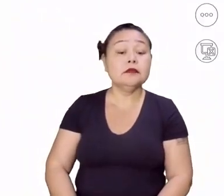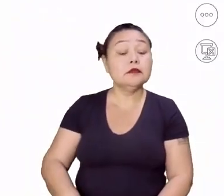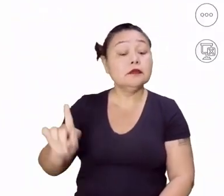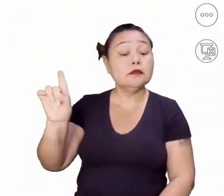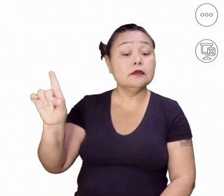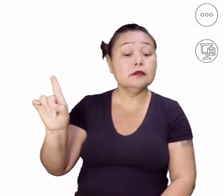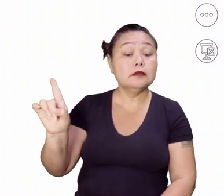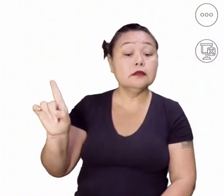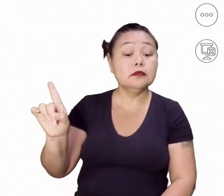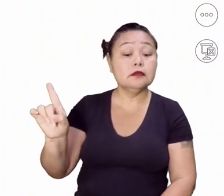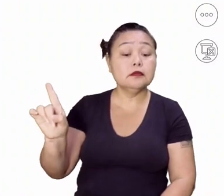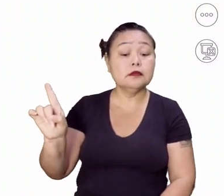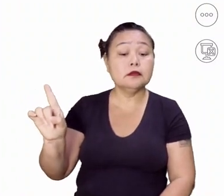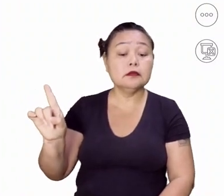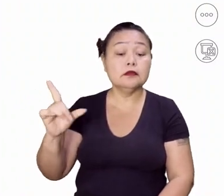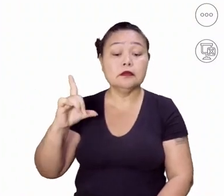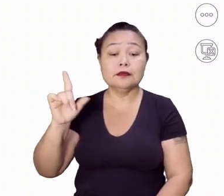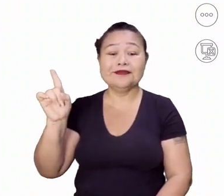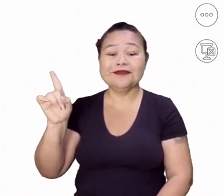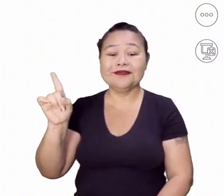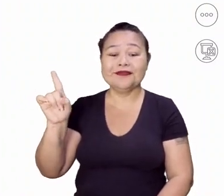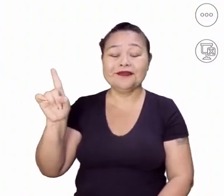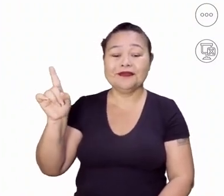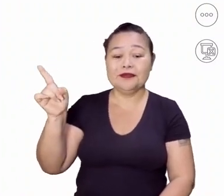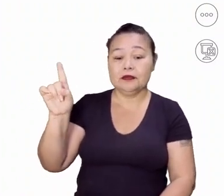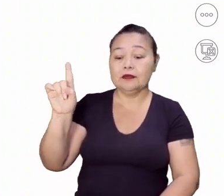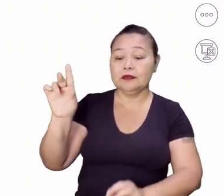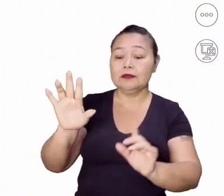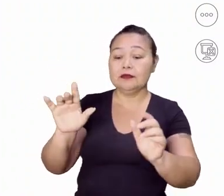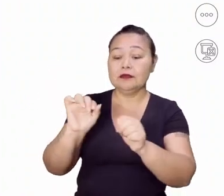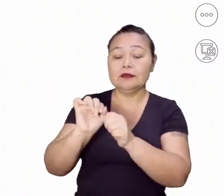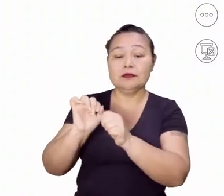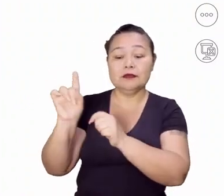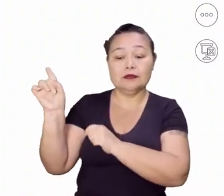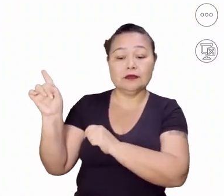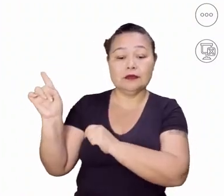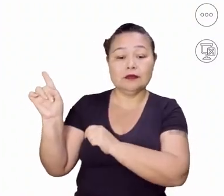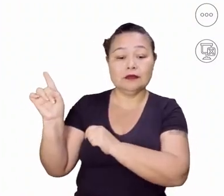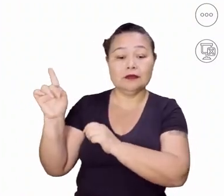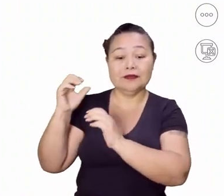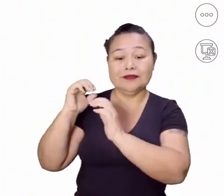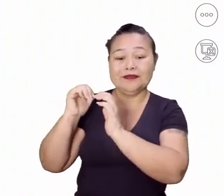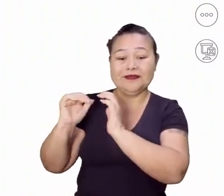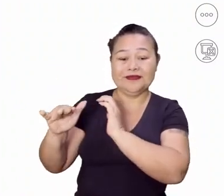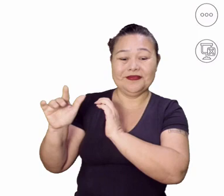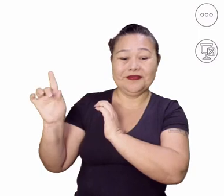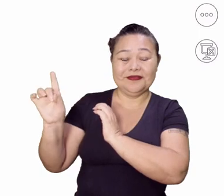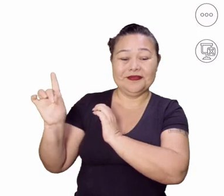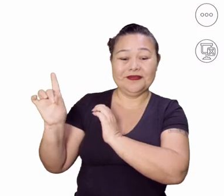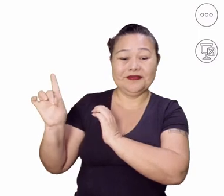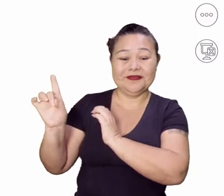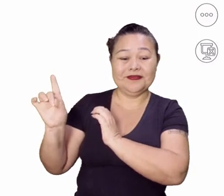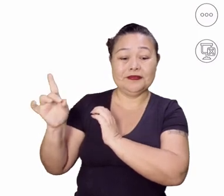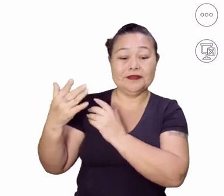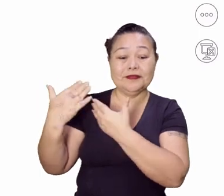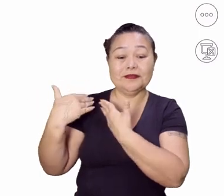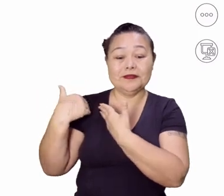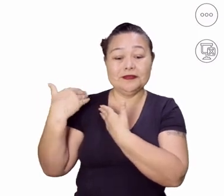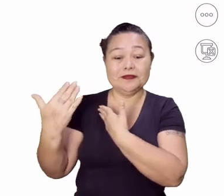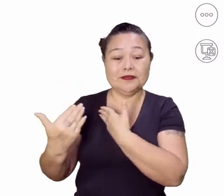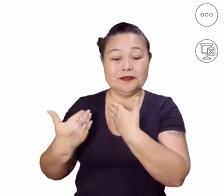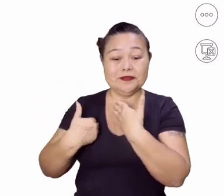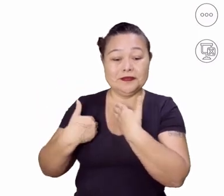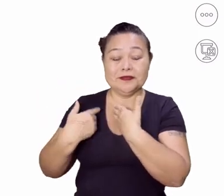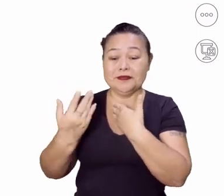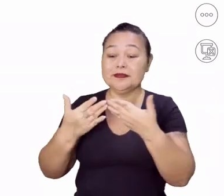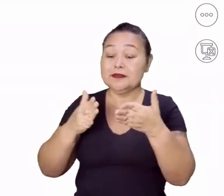E aí, a gente tá lá. Eu até botei um memezinho aqui, né? Que é enviar... Olha aí, Pelo amor de Deus, me dá